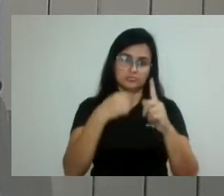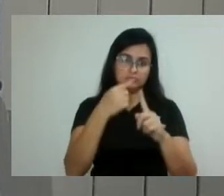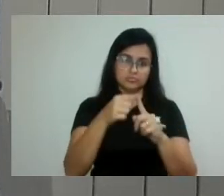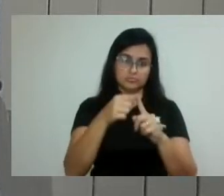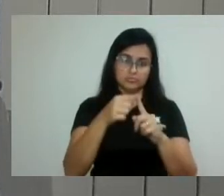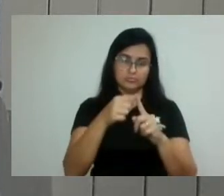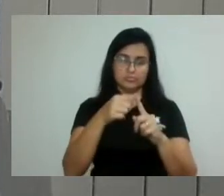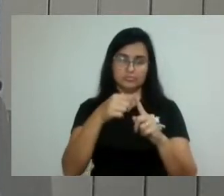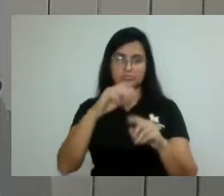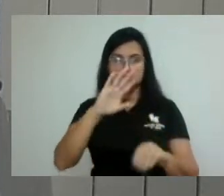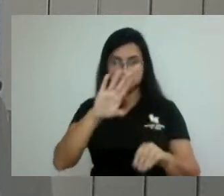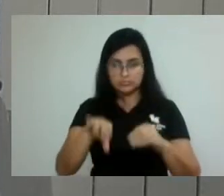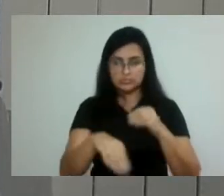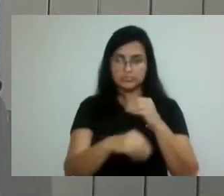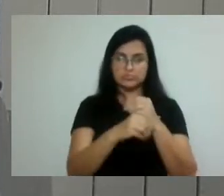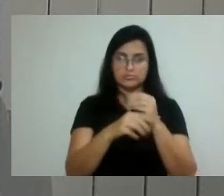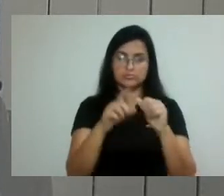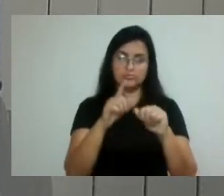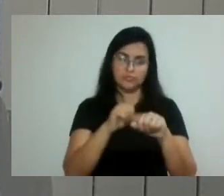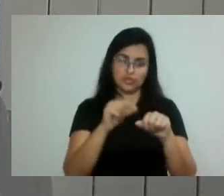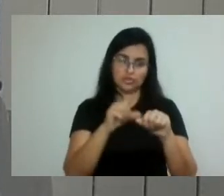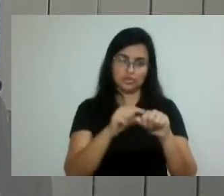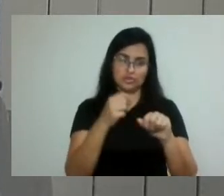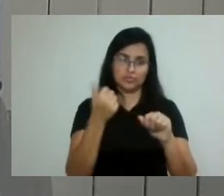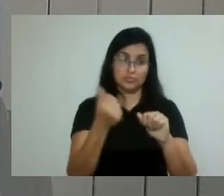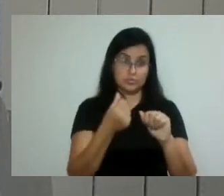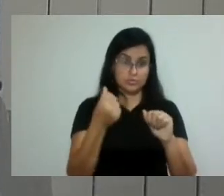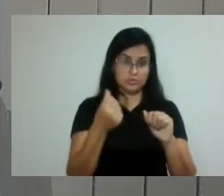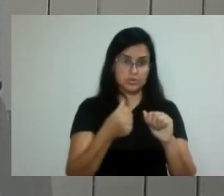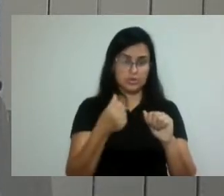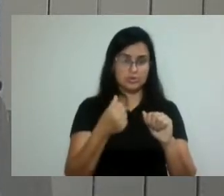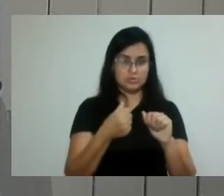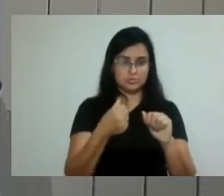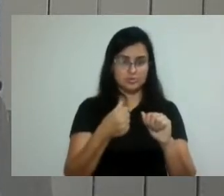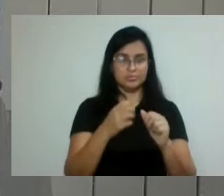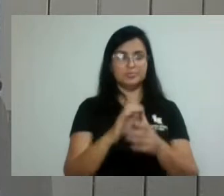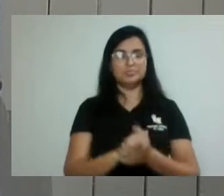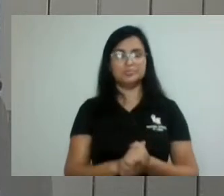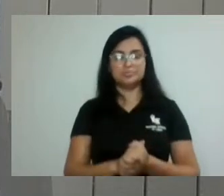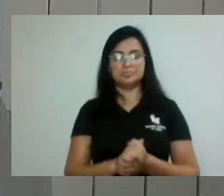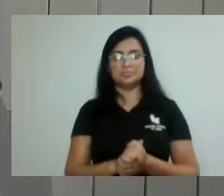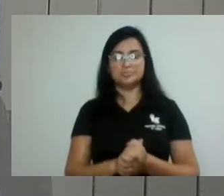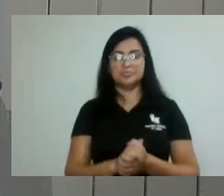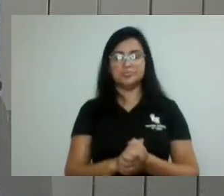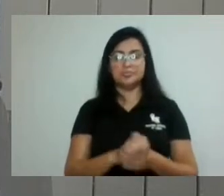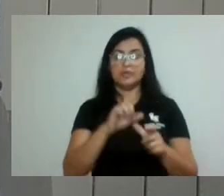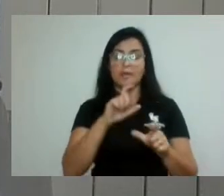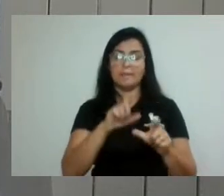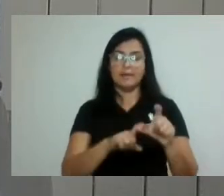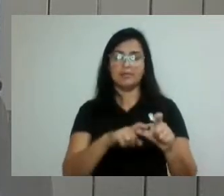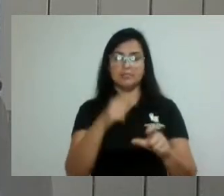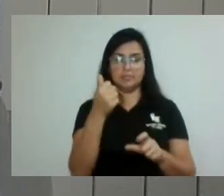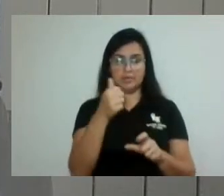lei 117.2021 os parágrafos 1º, 2º e 3º, com as seguintes redações.